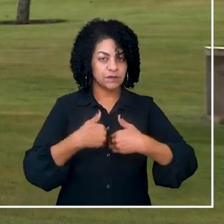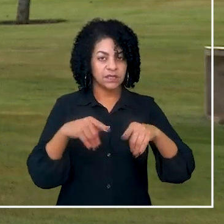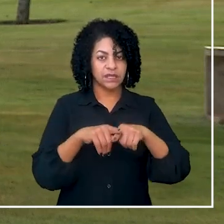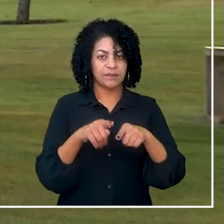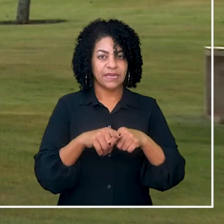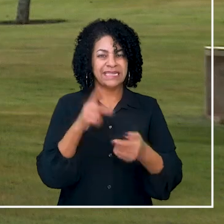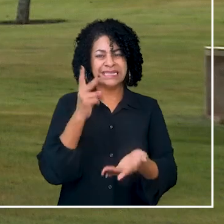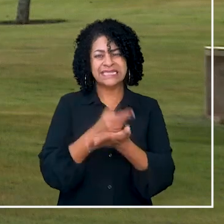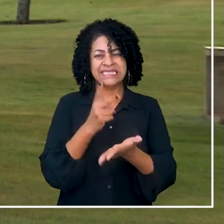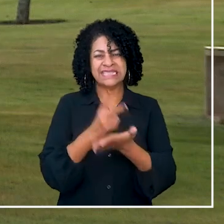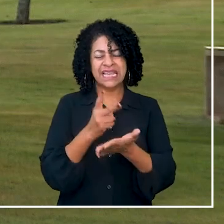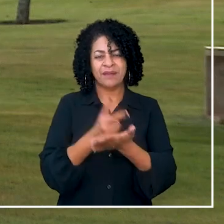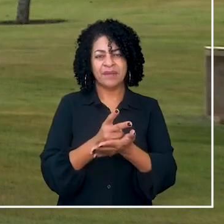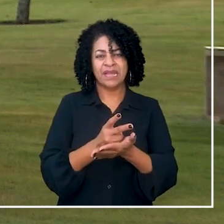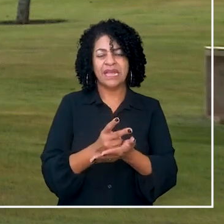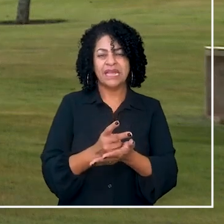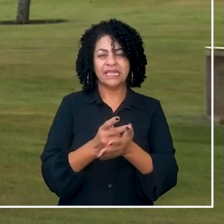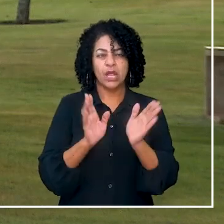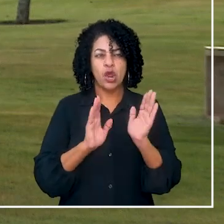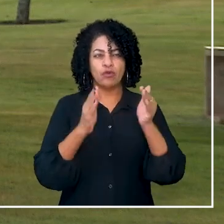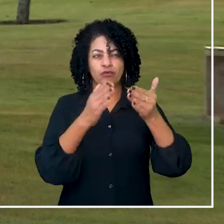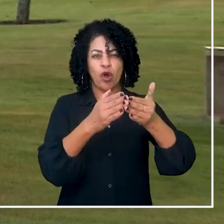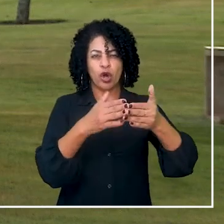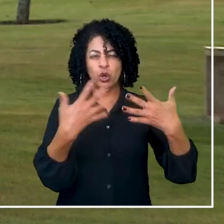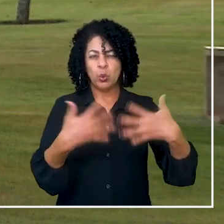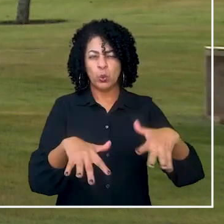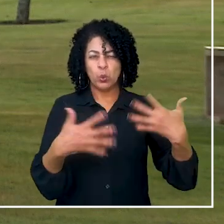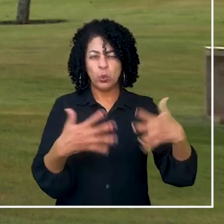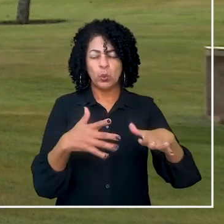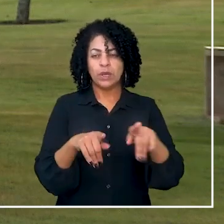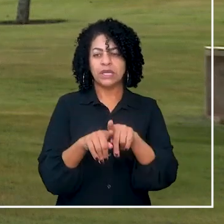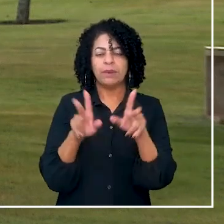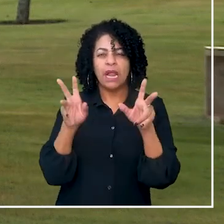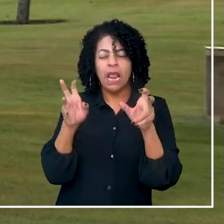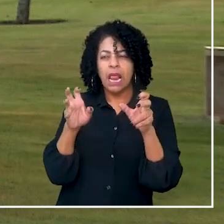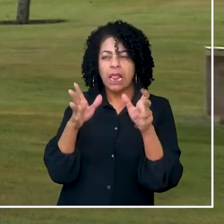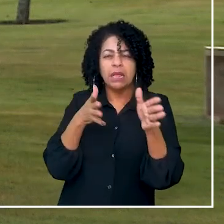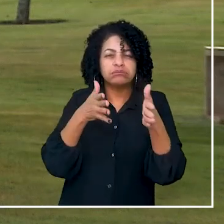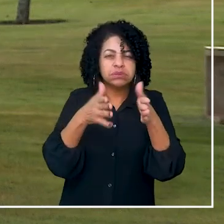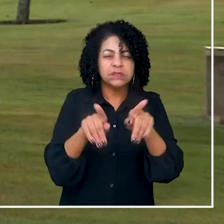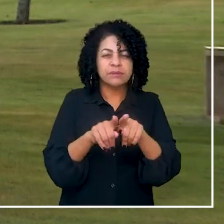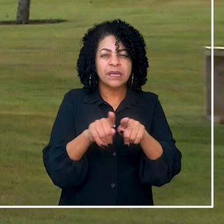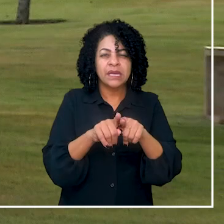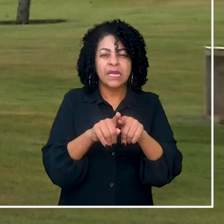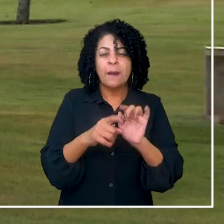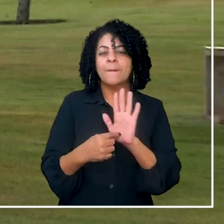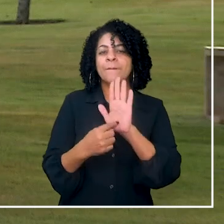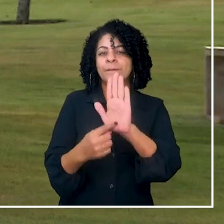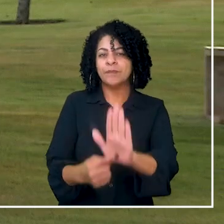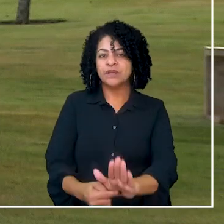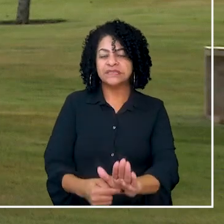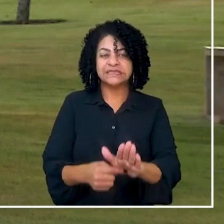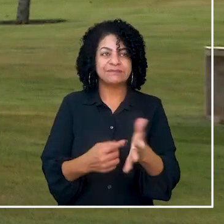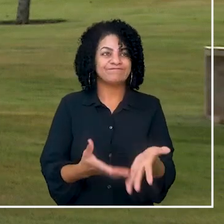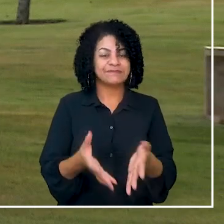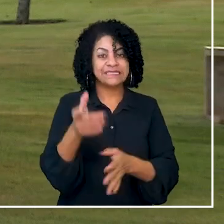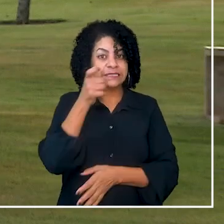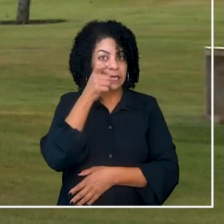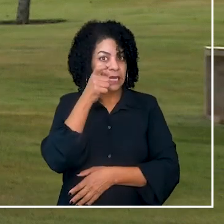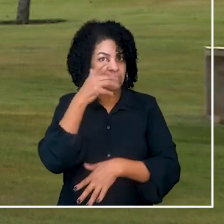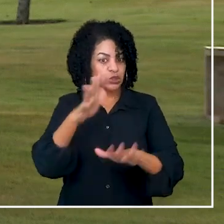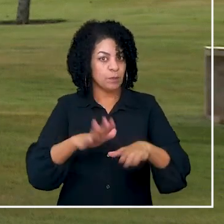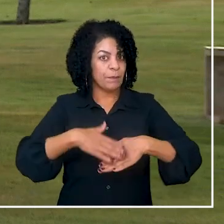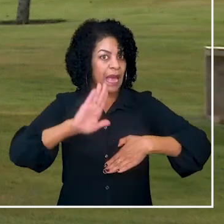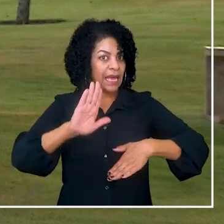espectro fazem ações repetitivas, têm hiperfoco para objetos e temas específicos, apresentam restrição de